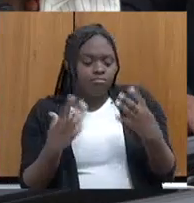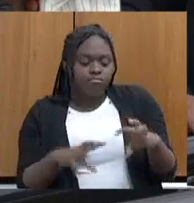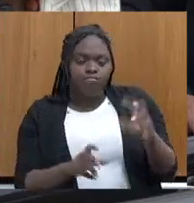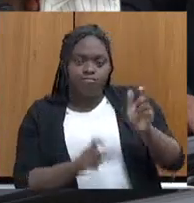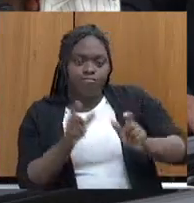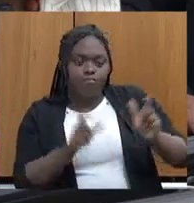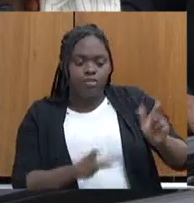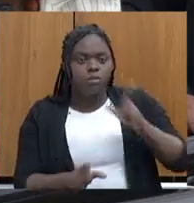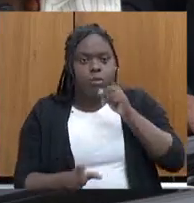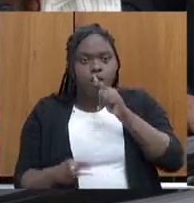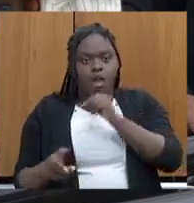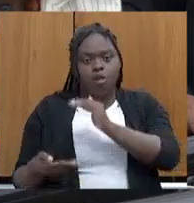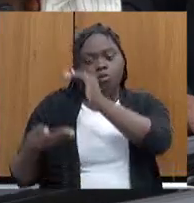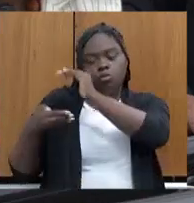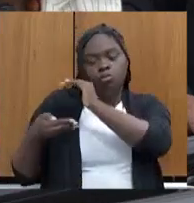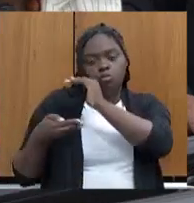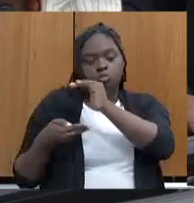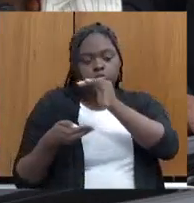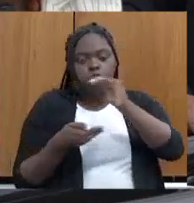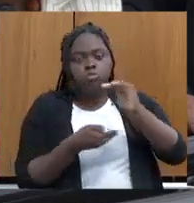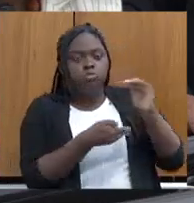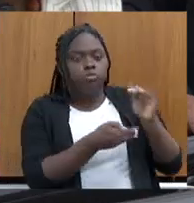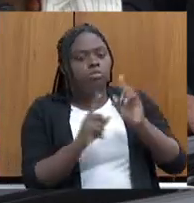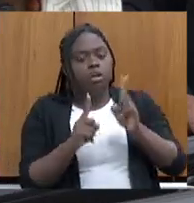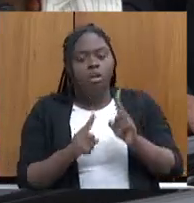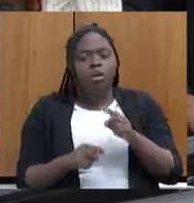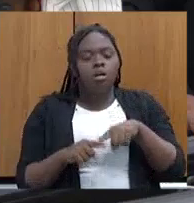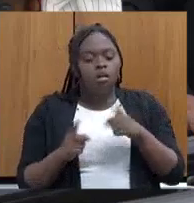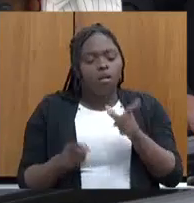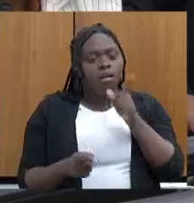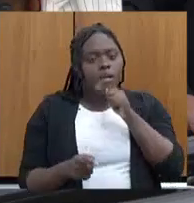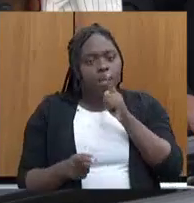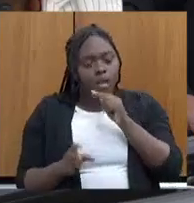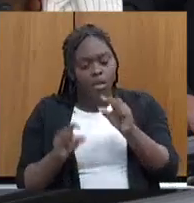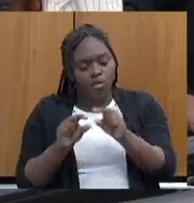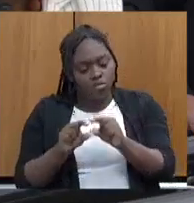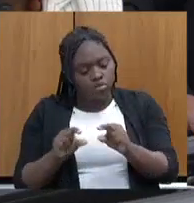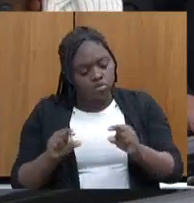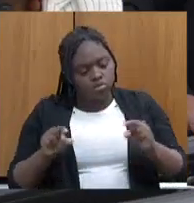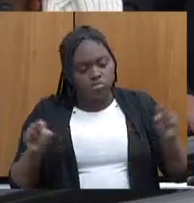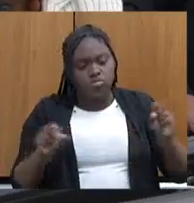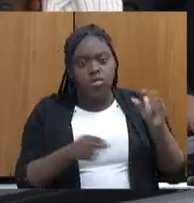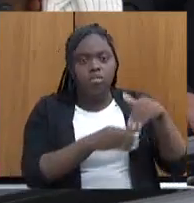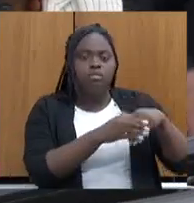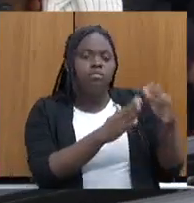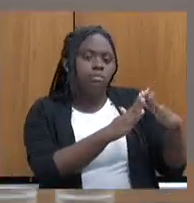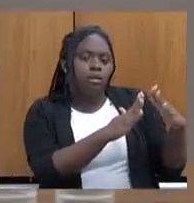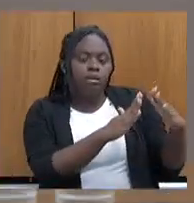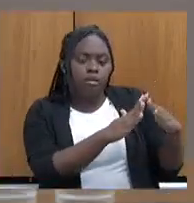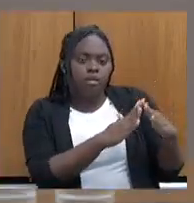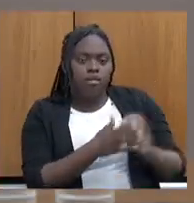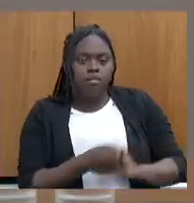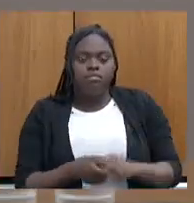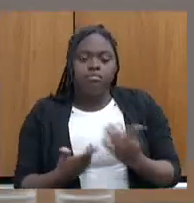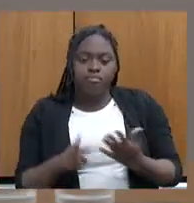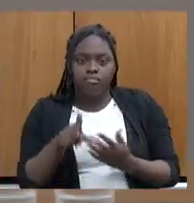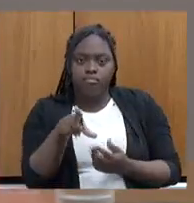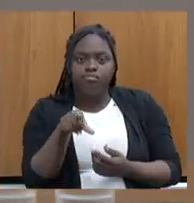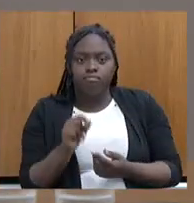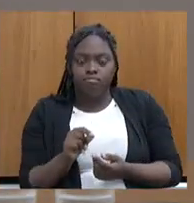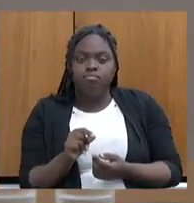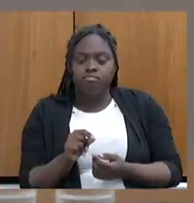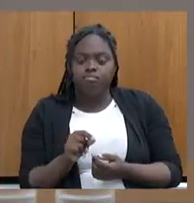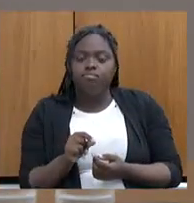carreguem água. A gente quer que as pessoas tenham água encanada na sua casa. E esse possibilita. Então, foi uma opção. Mas a gente